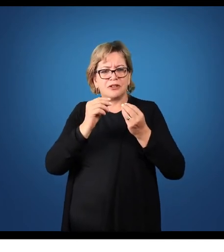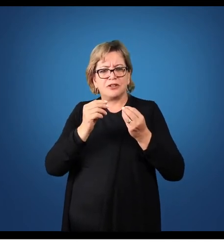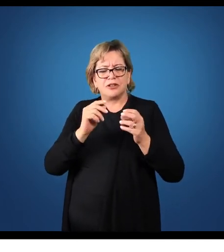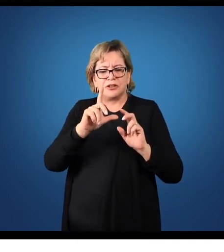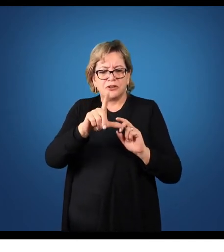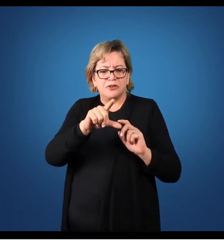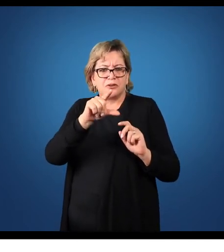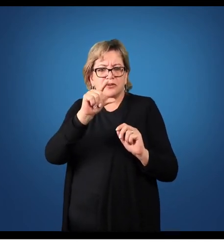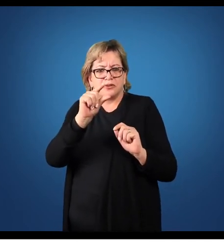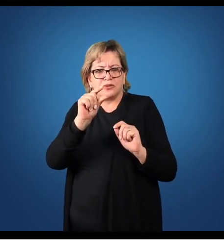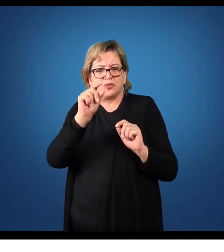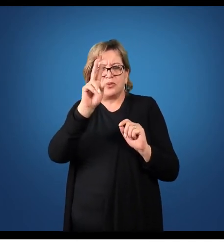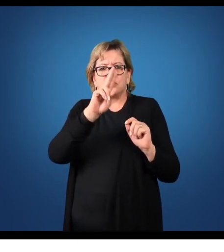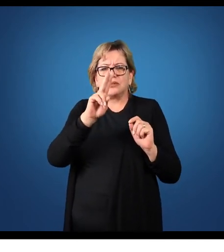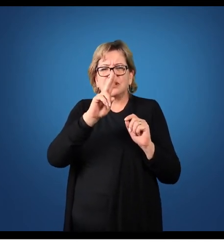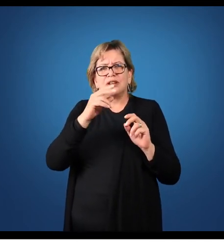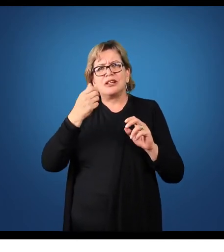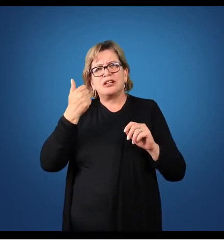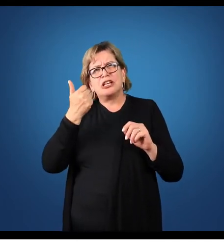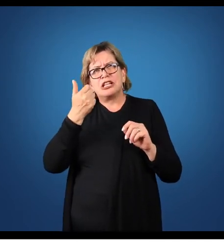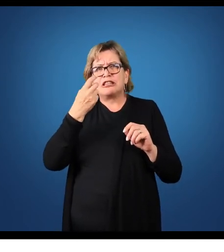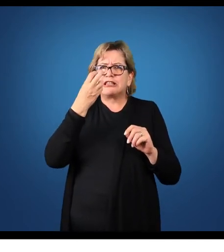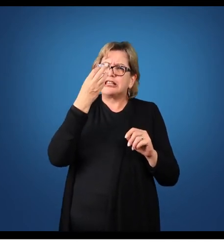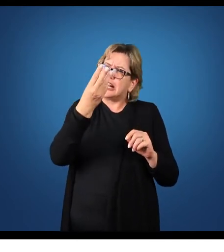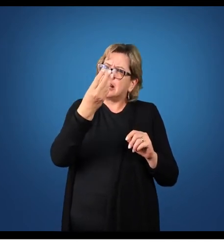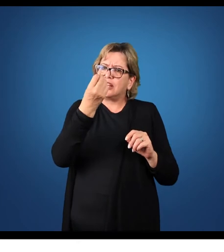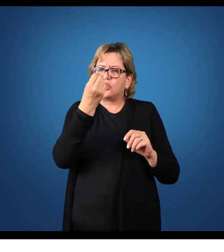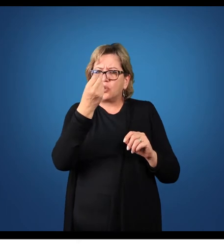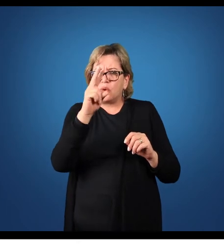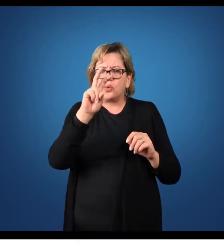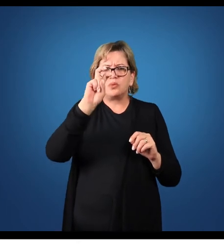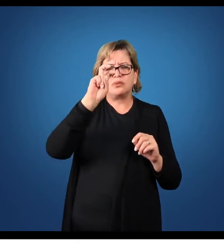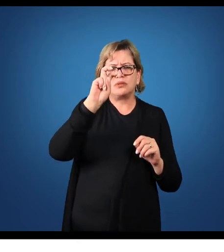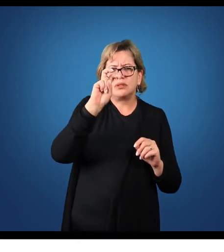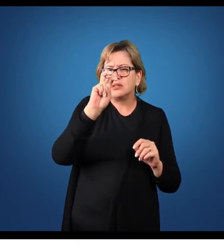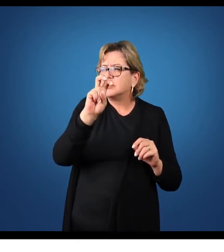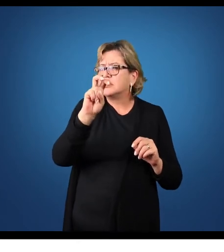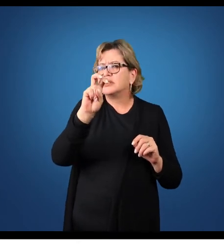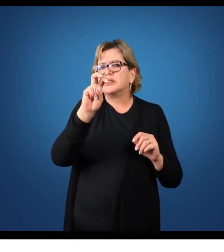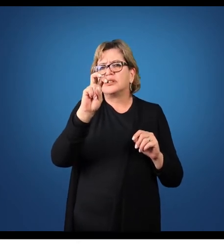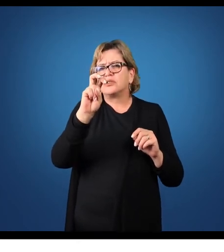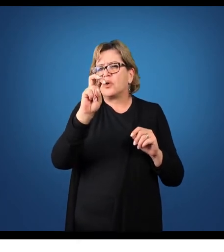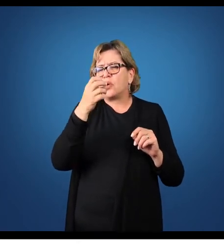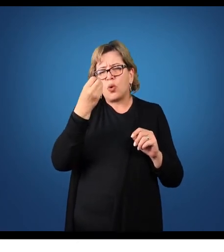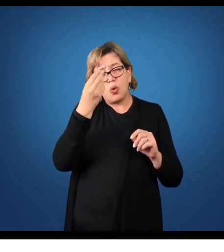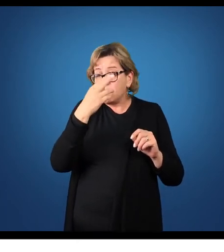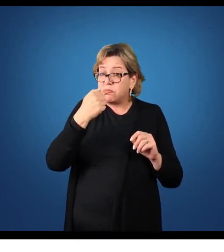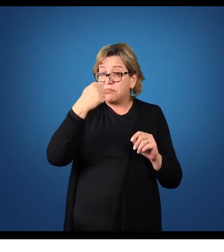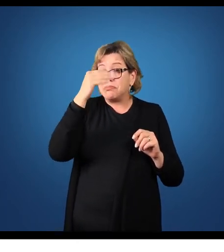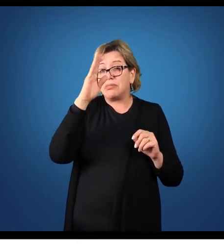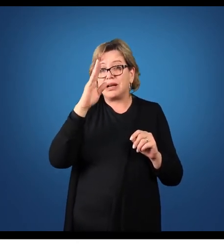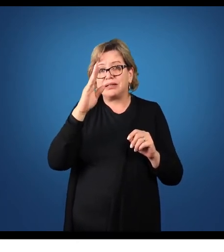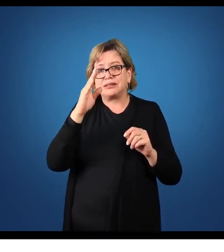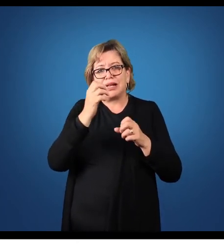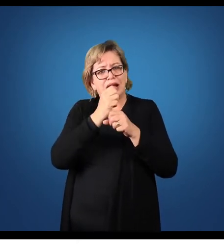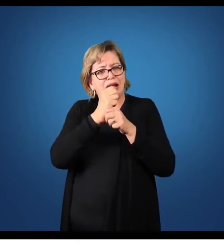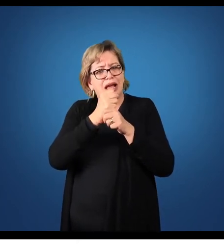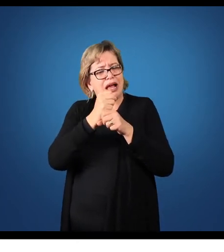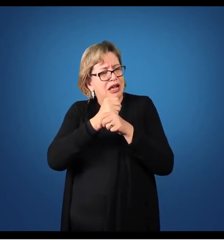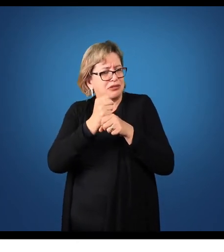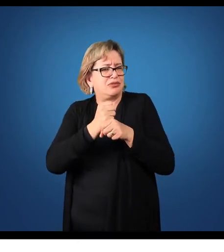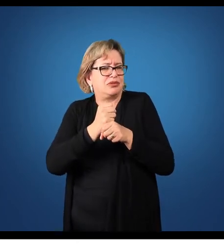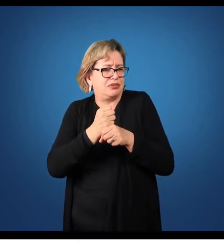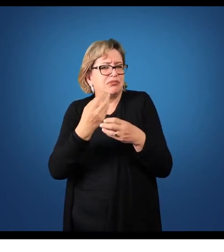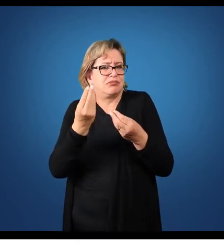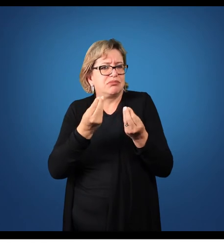preferencial, os últimos três ou cinco, ou se possível, até mais exercícios sociais,